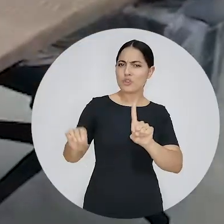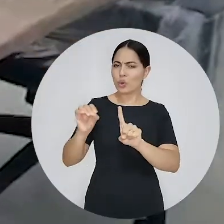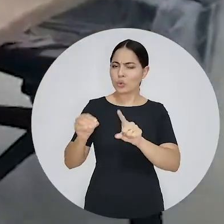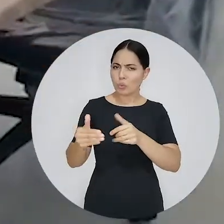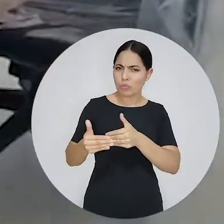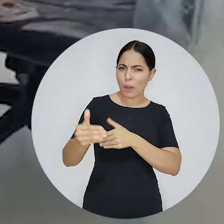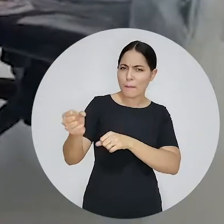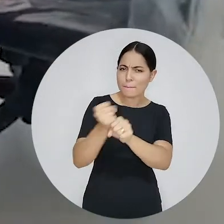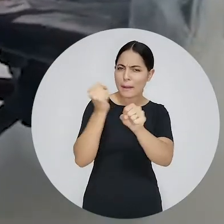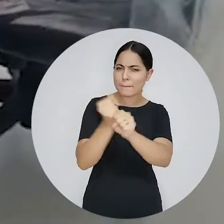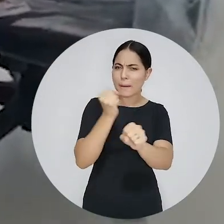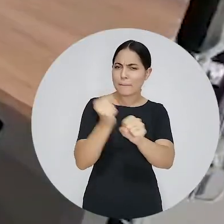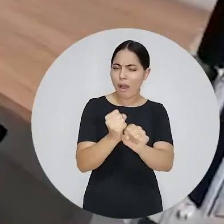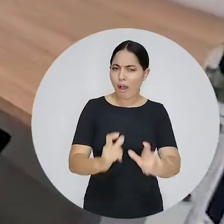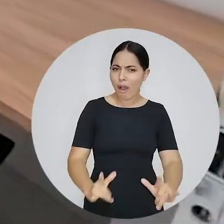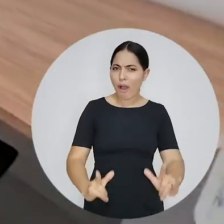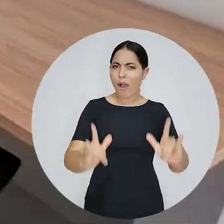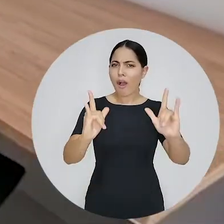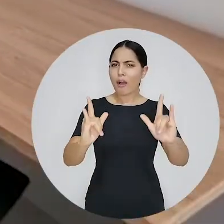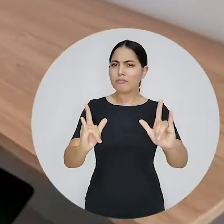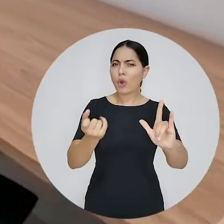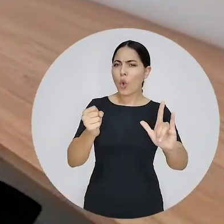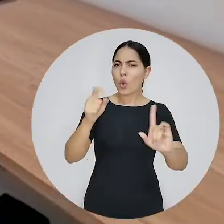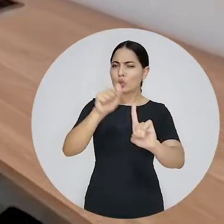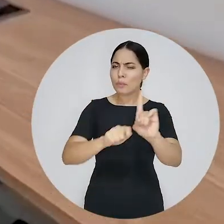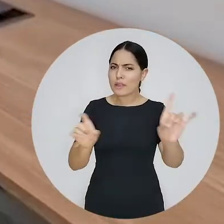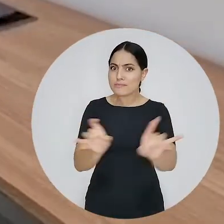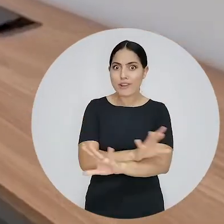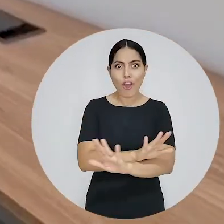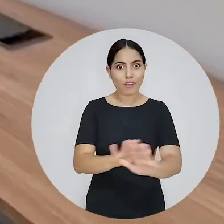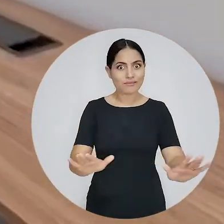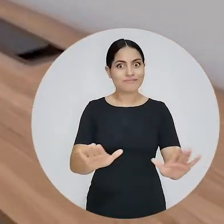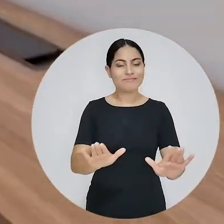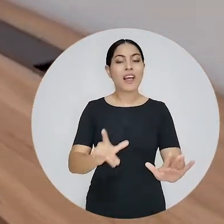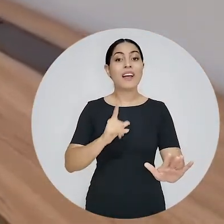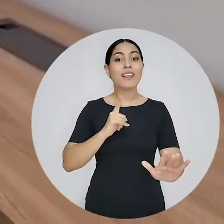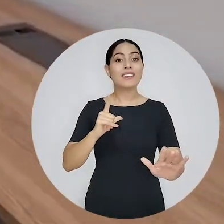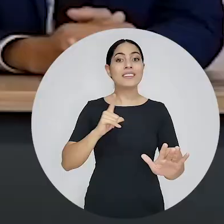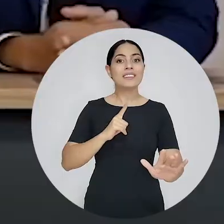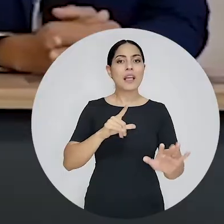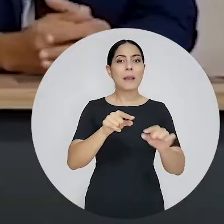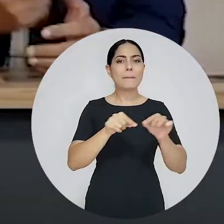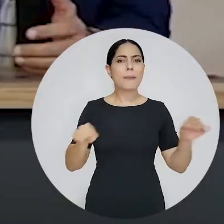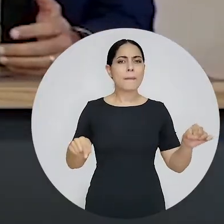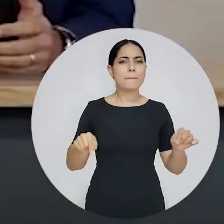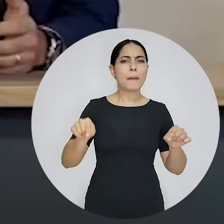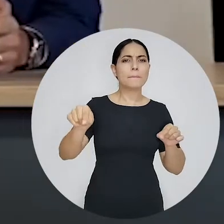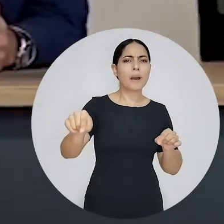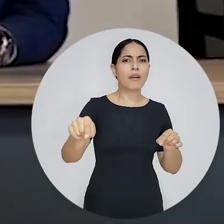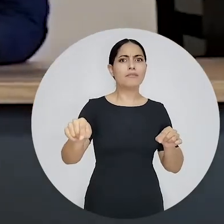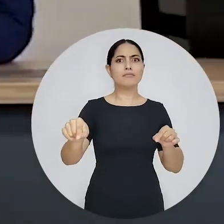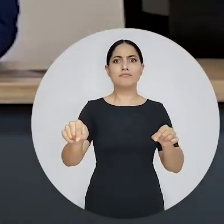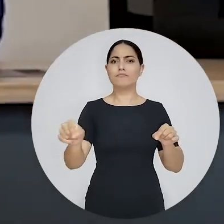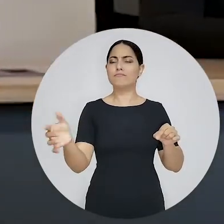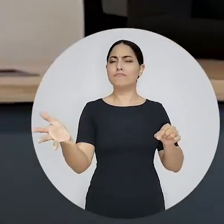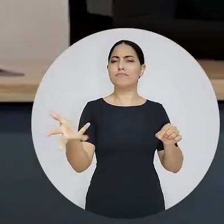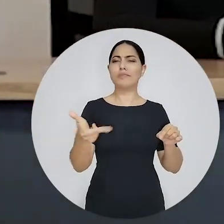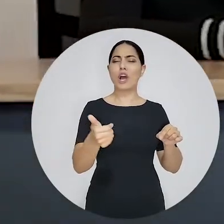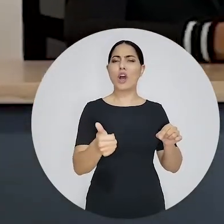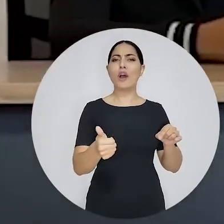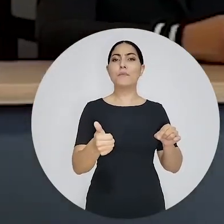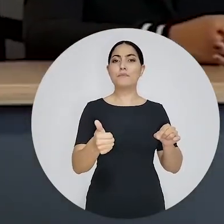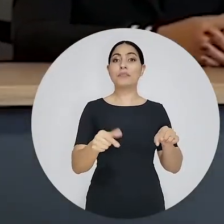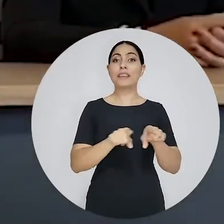meses. O espaço conta com 430 metros quadrados de área construída, dois pavimentos com